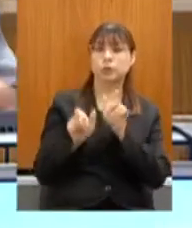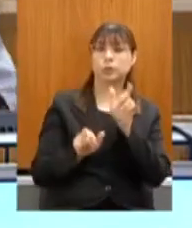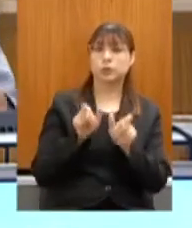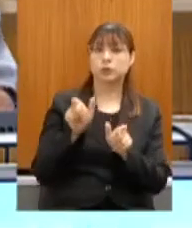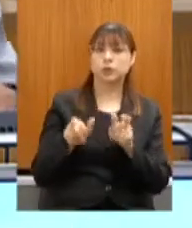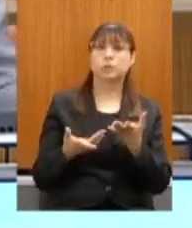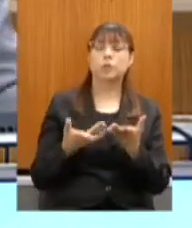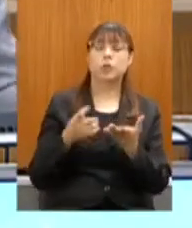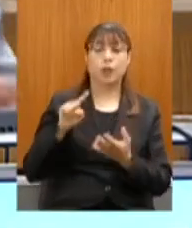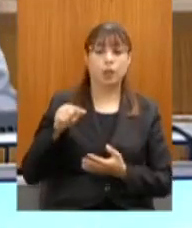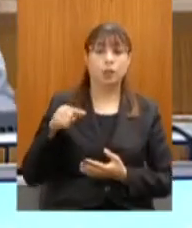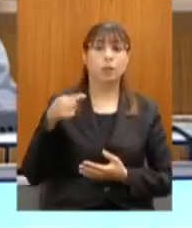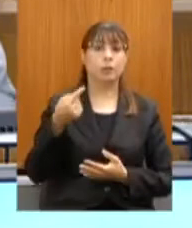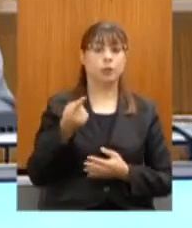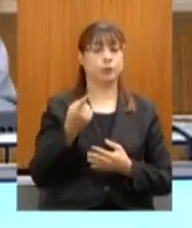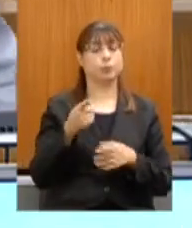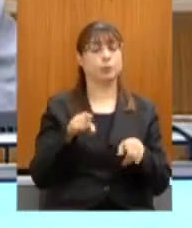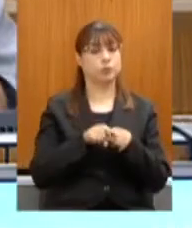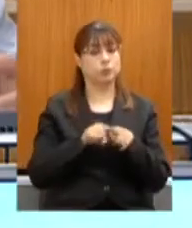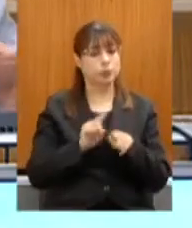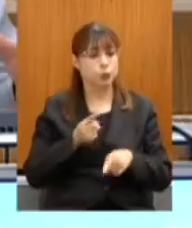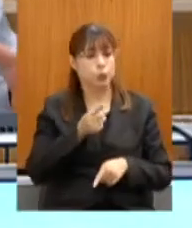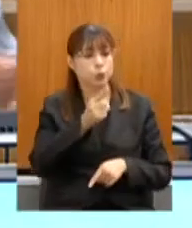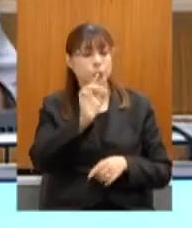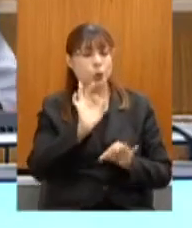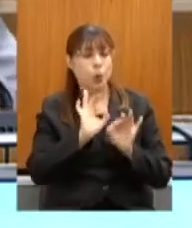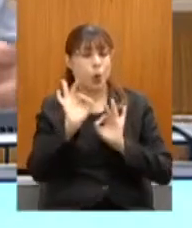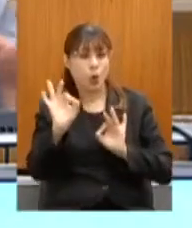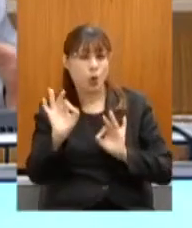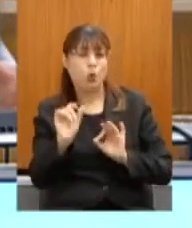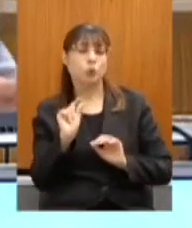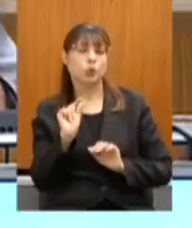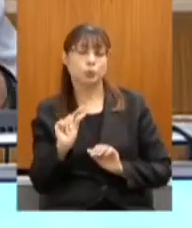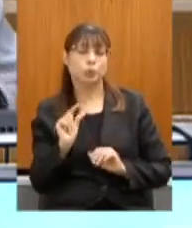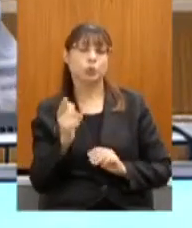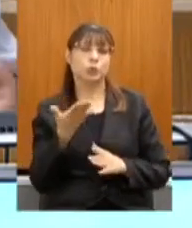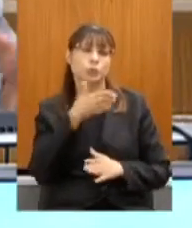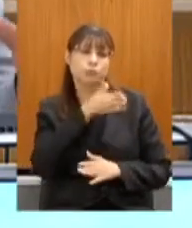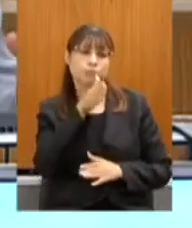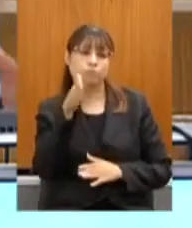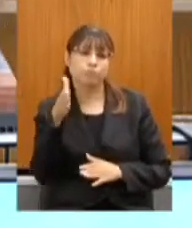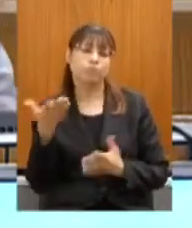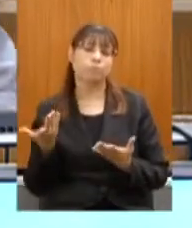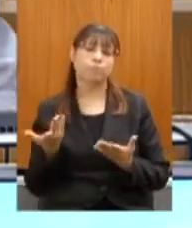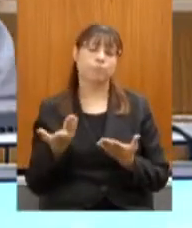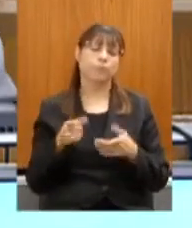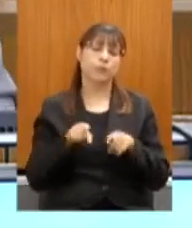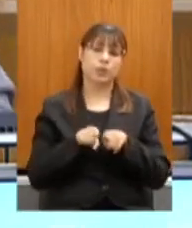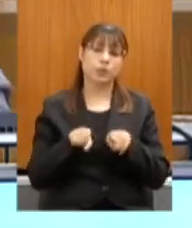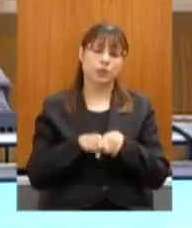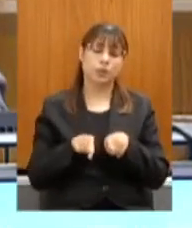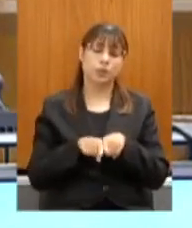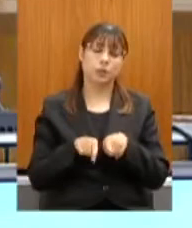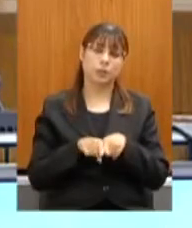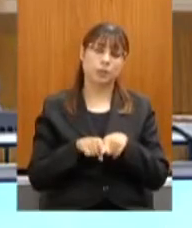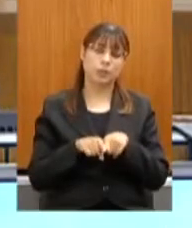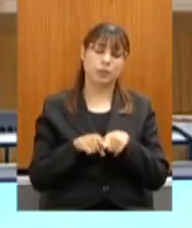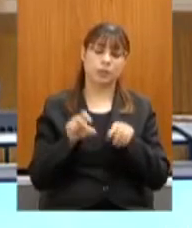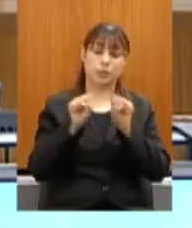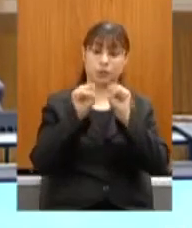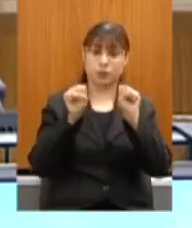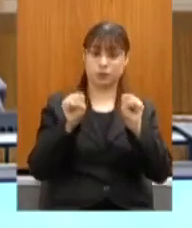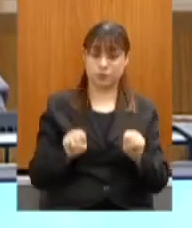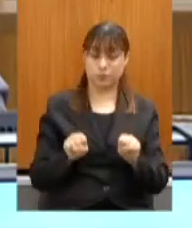mais distante. E temos, dentro do sistema estadual de cultura, os nossos